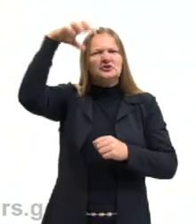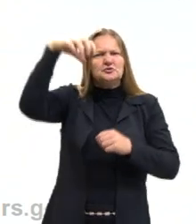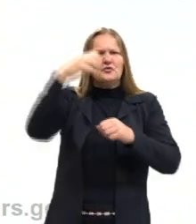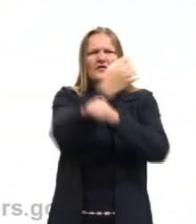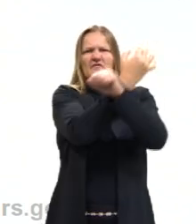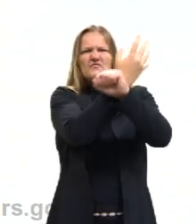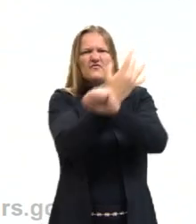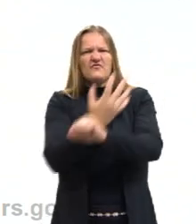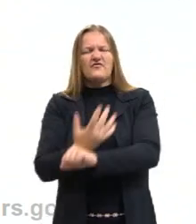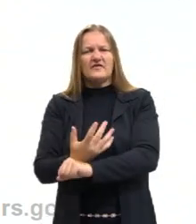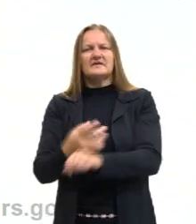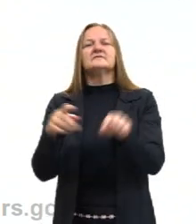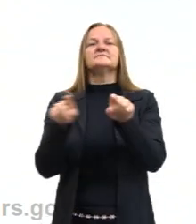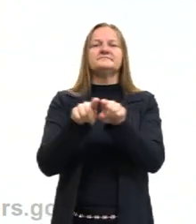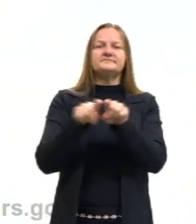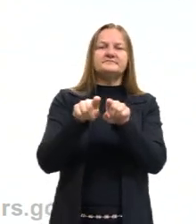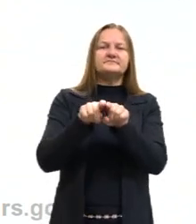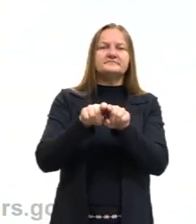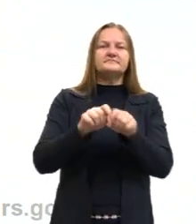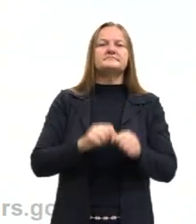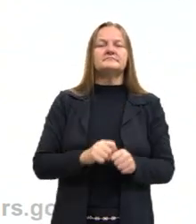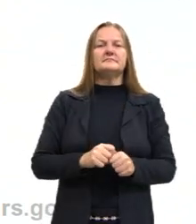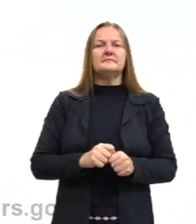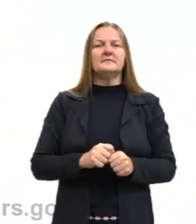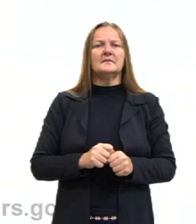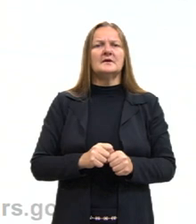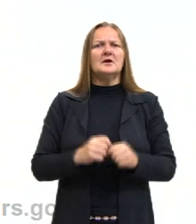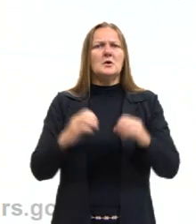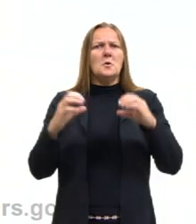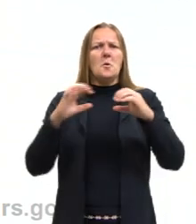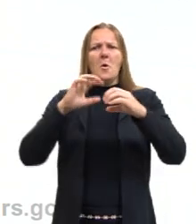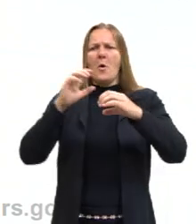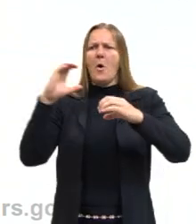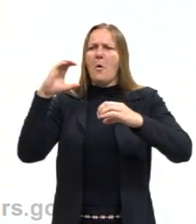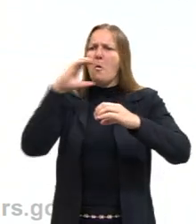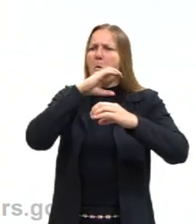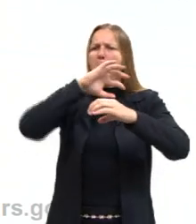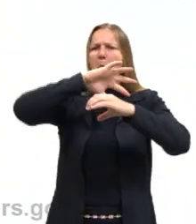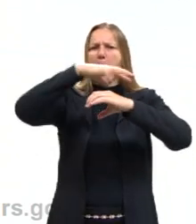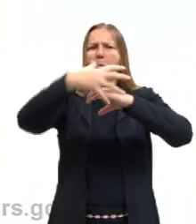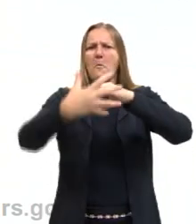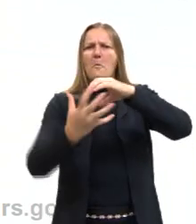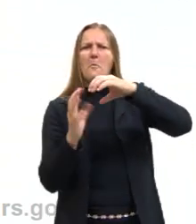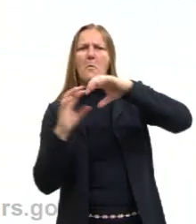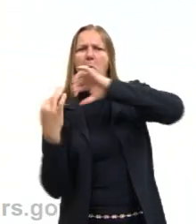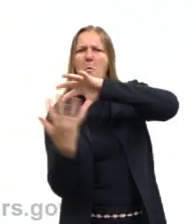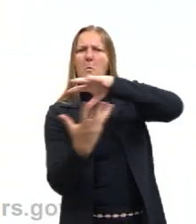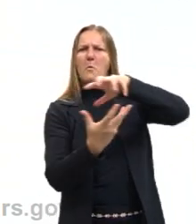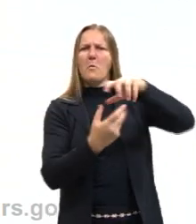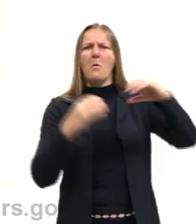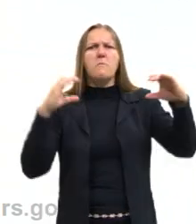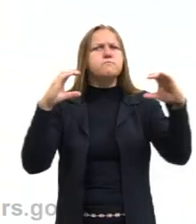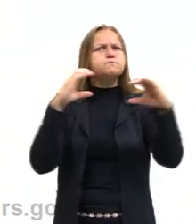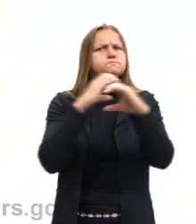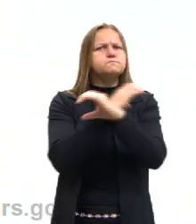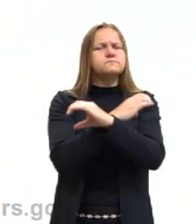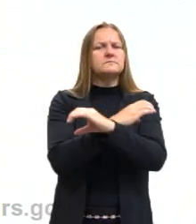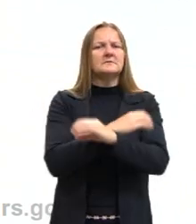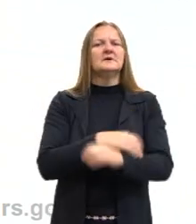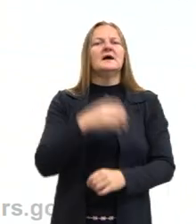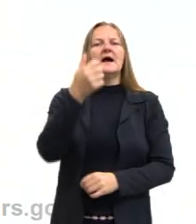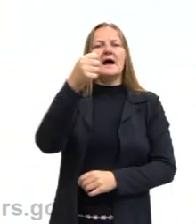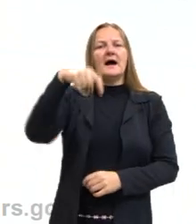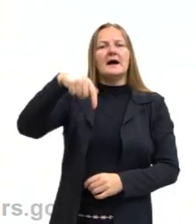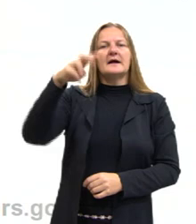Que são os principais problemas ambientais que se fala na televisão, na mídia, nas